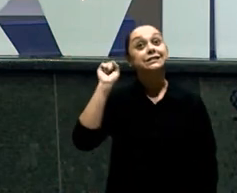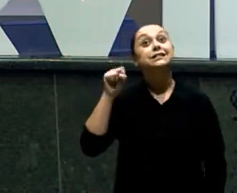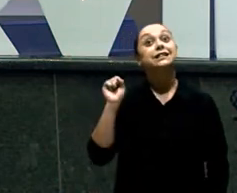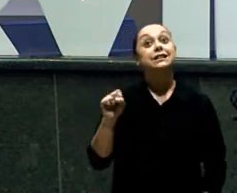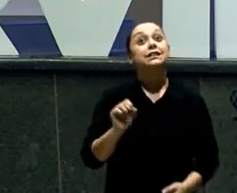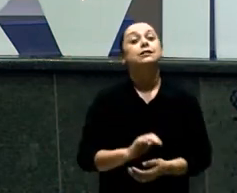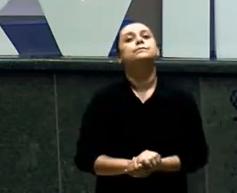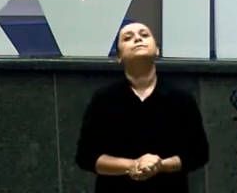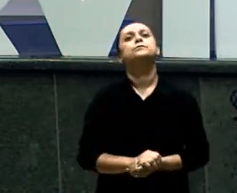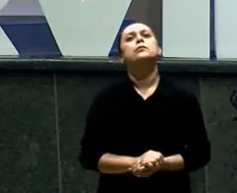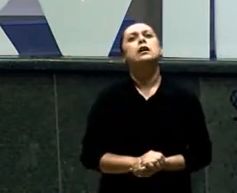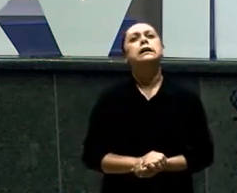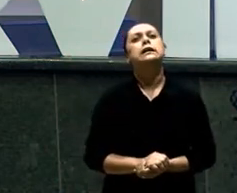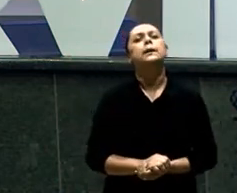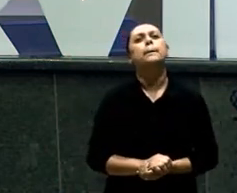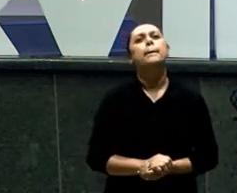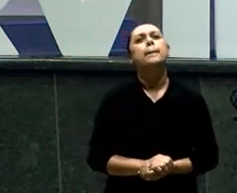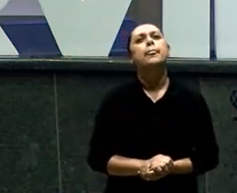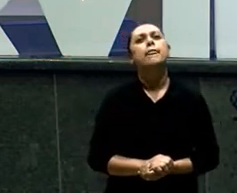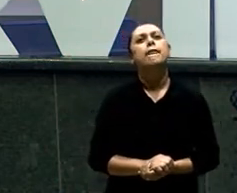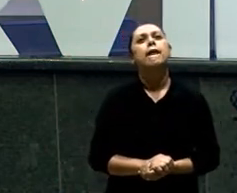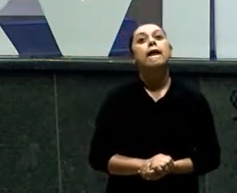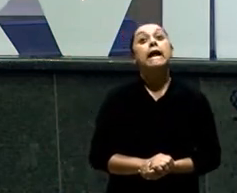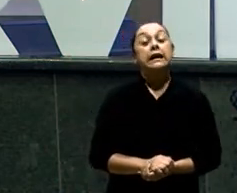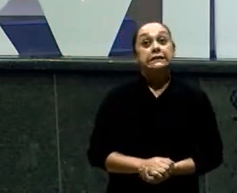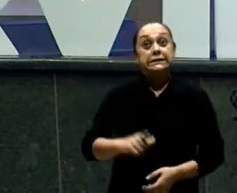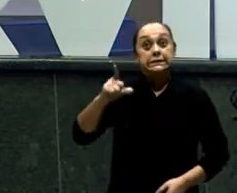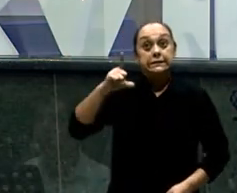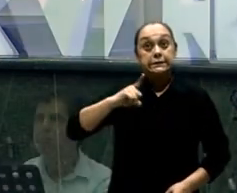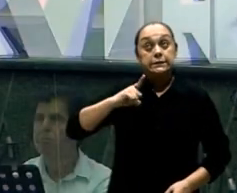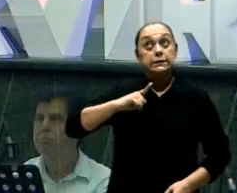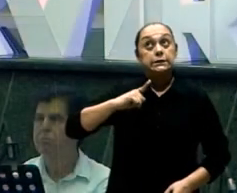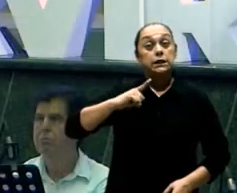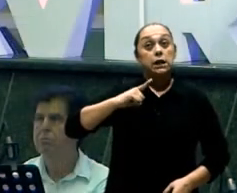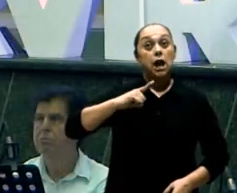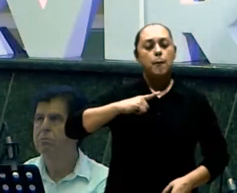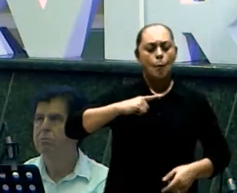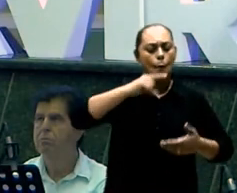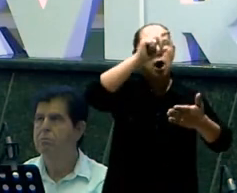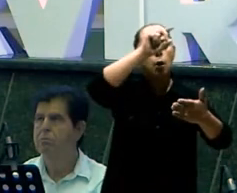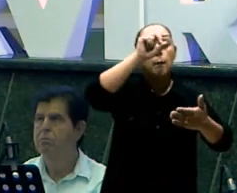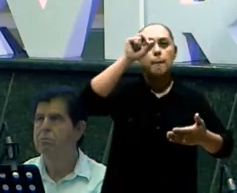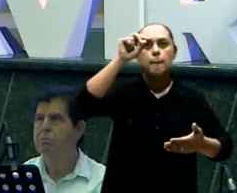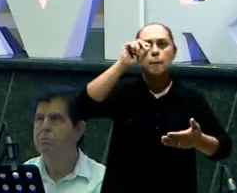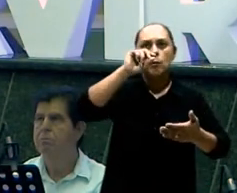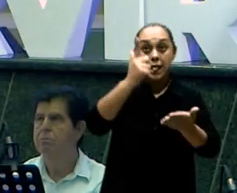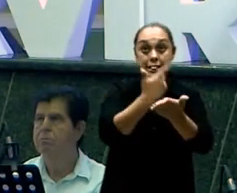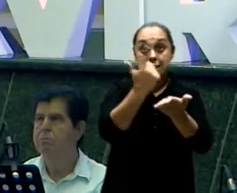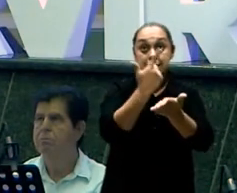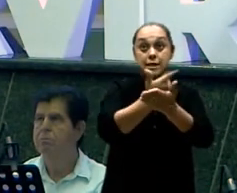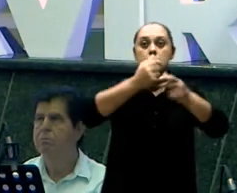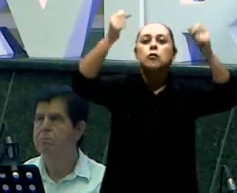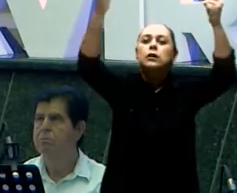ativa Ele vai crescer De dois centímetros A dois centímetros e meio A cada dois meses Três meses Ele vai fazendo Esse nível de crescimento Sabe o que